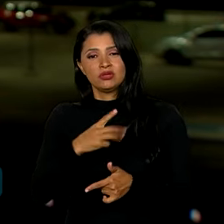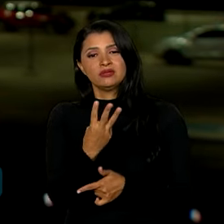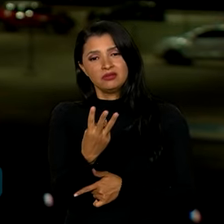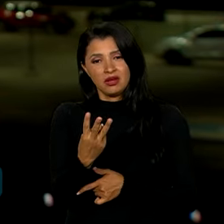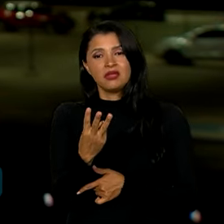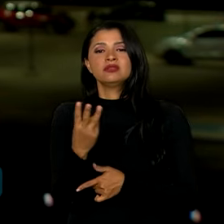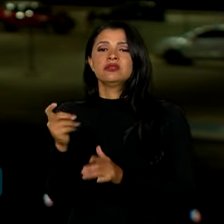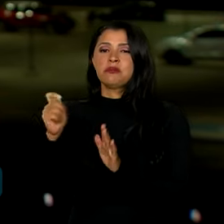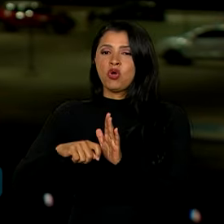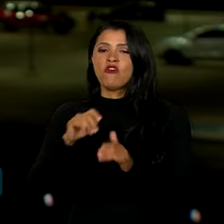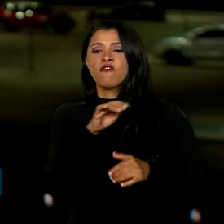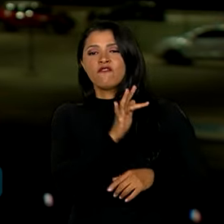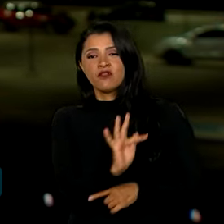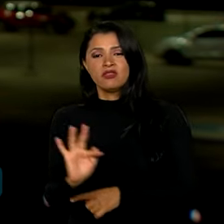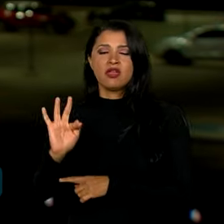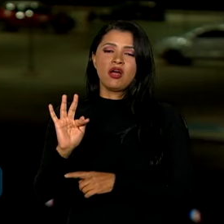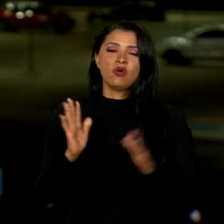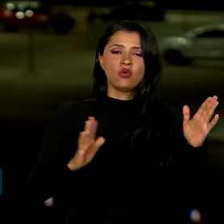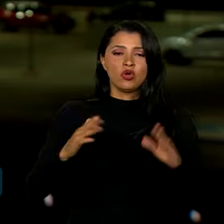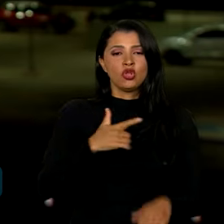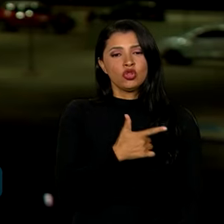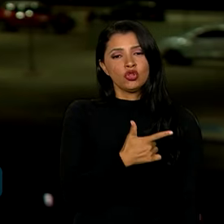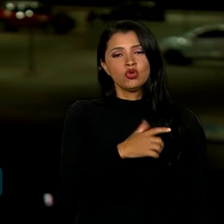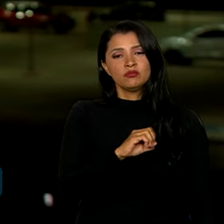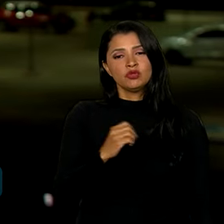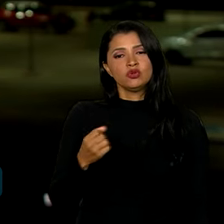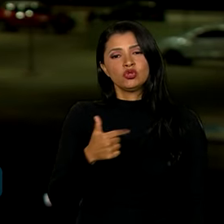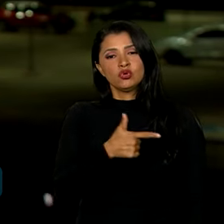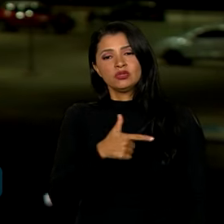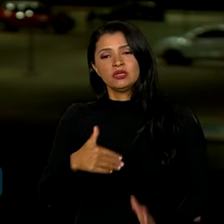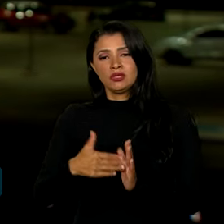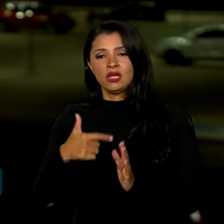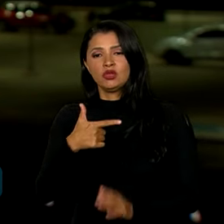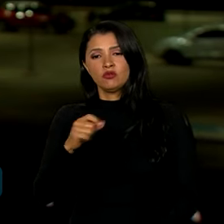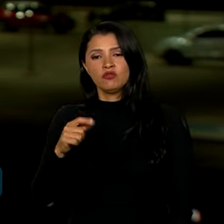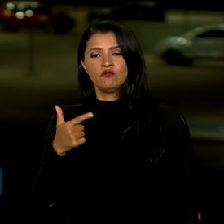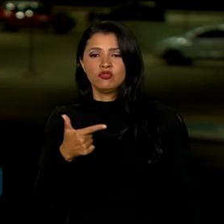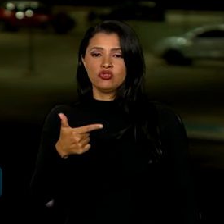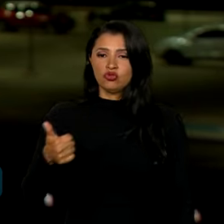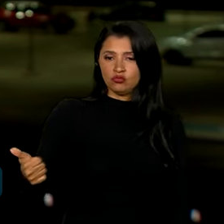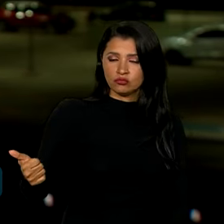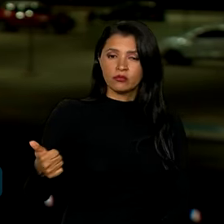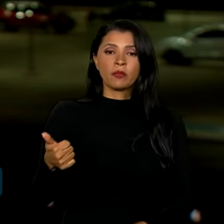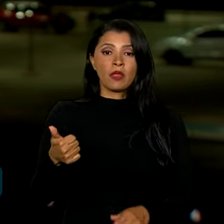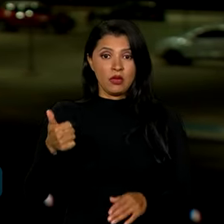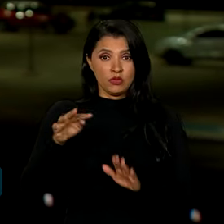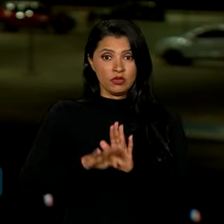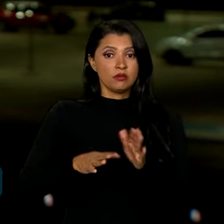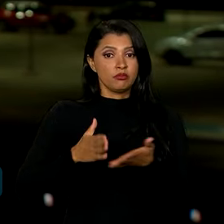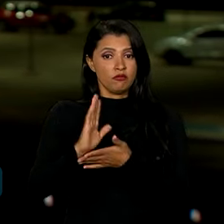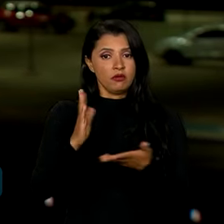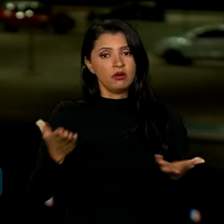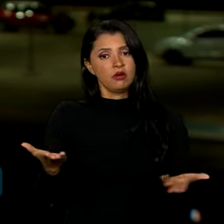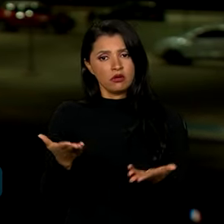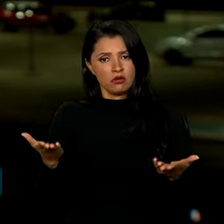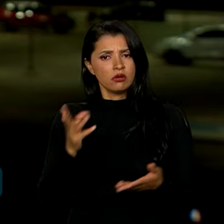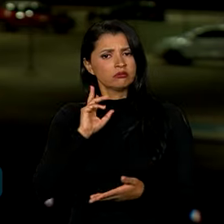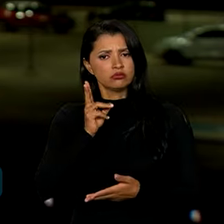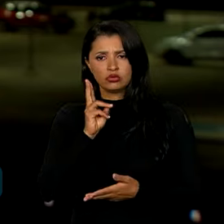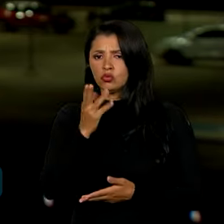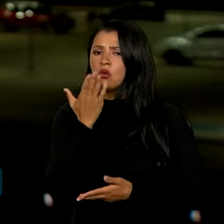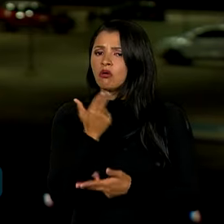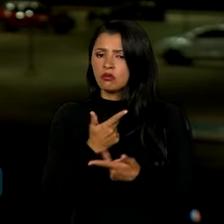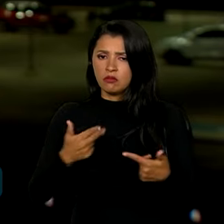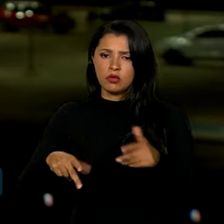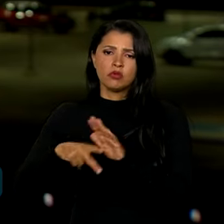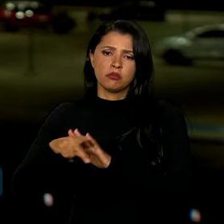federais entre 2012 e 2021. O texto aprovado no Senado, agora há pouco, também mantém os alimentos